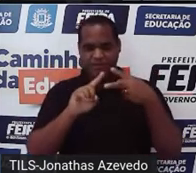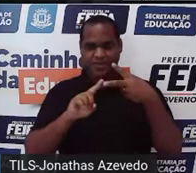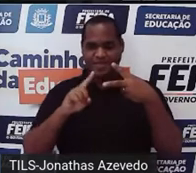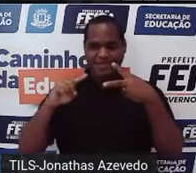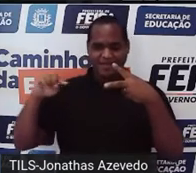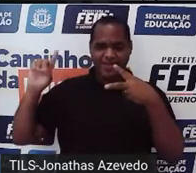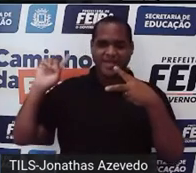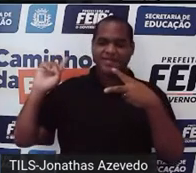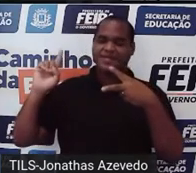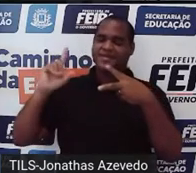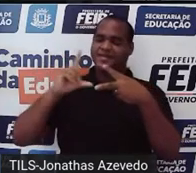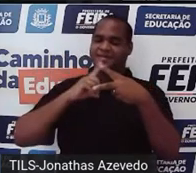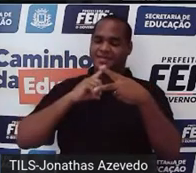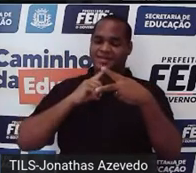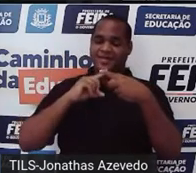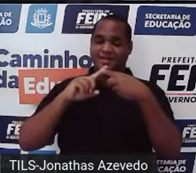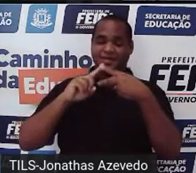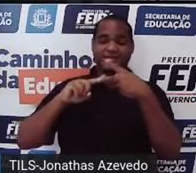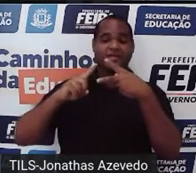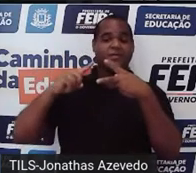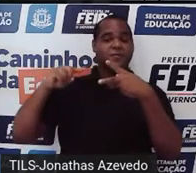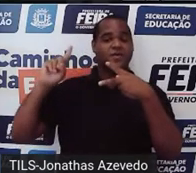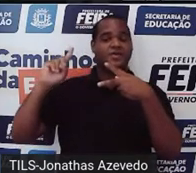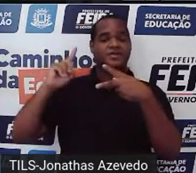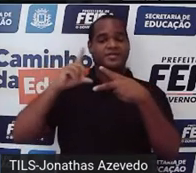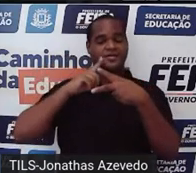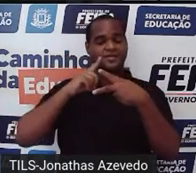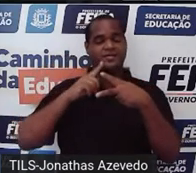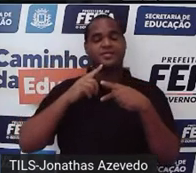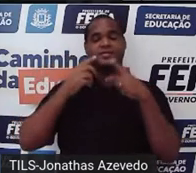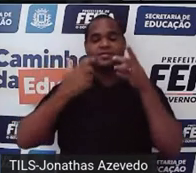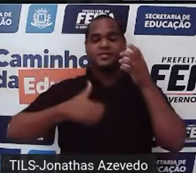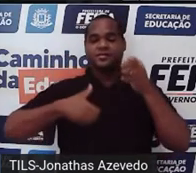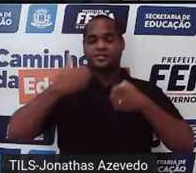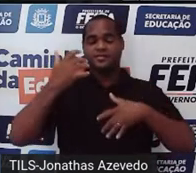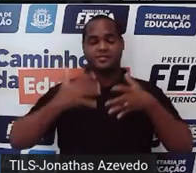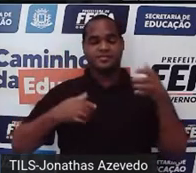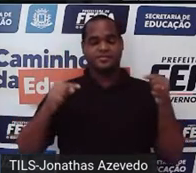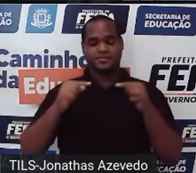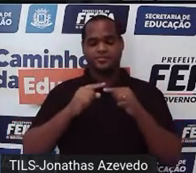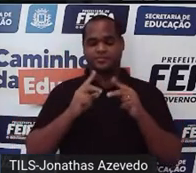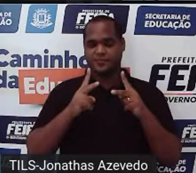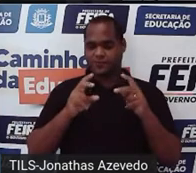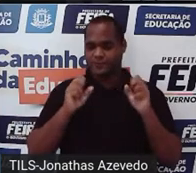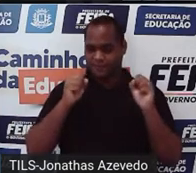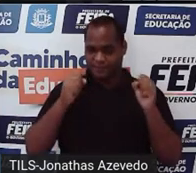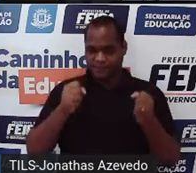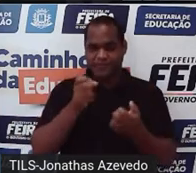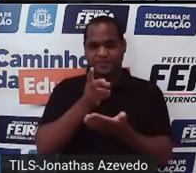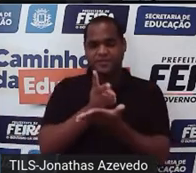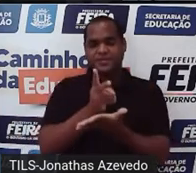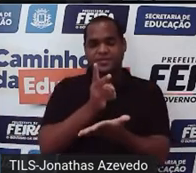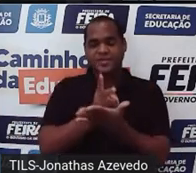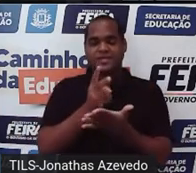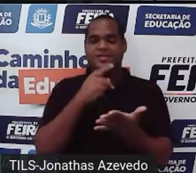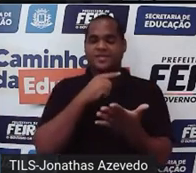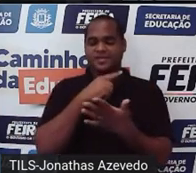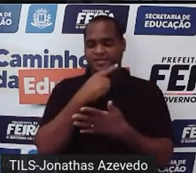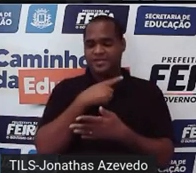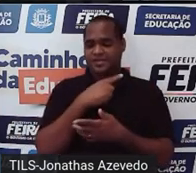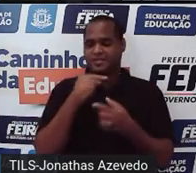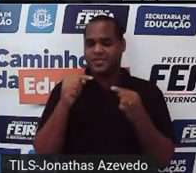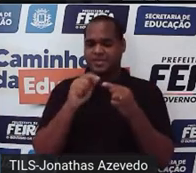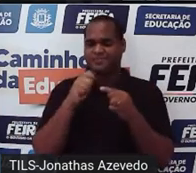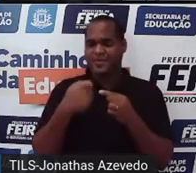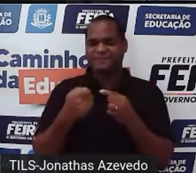a essa, duas aulas que aconteceram antes. Então, essa daqui é uma continuação e se é uma continuação,